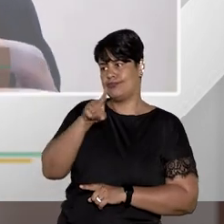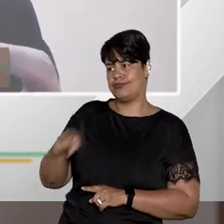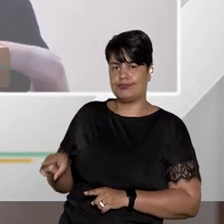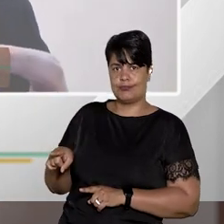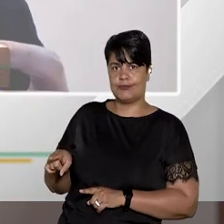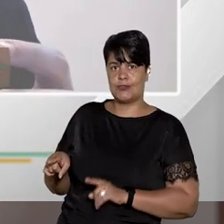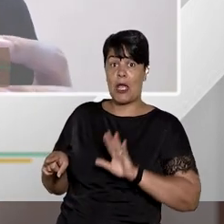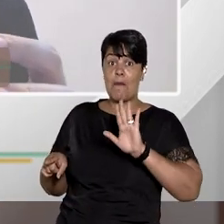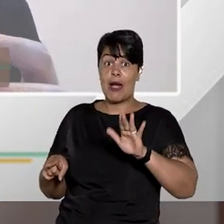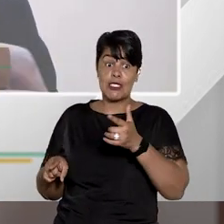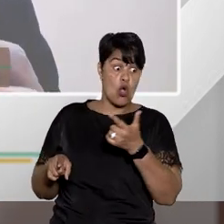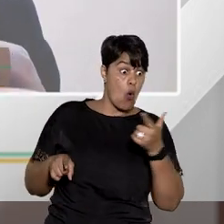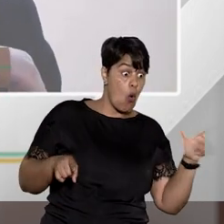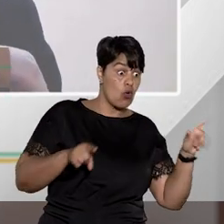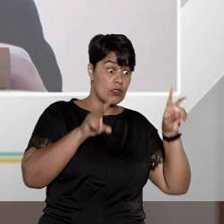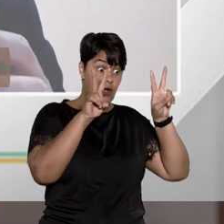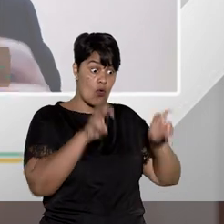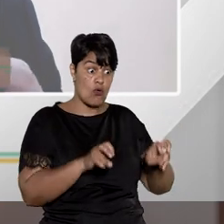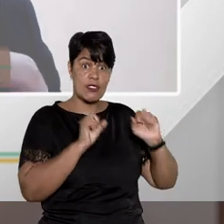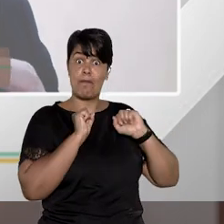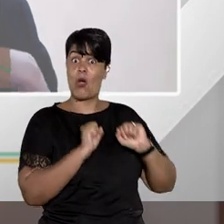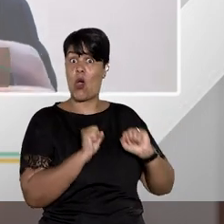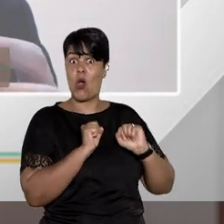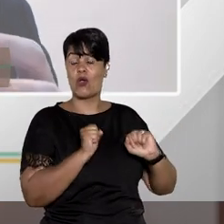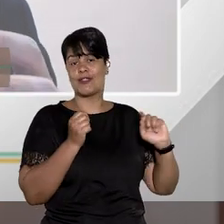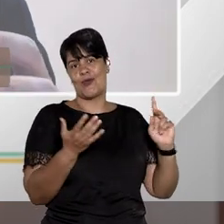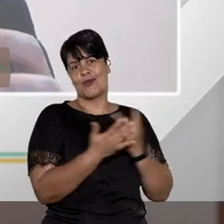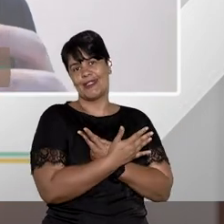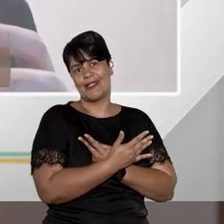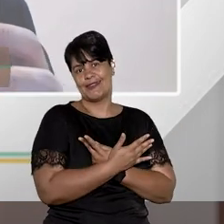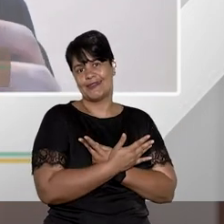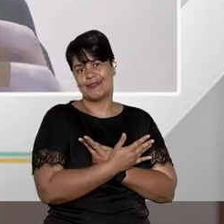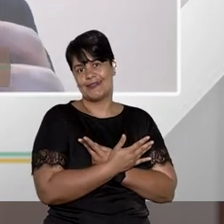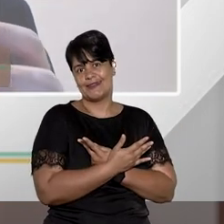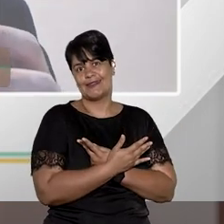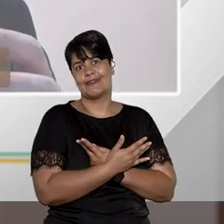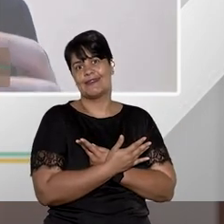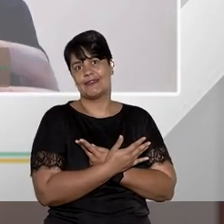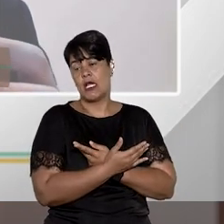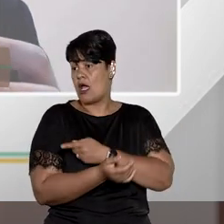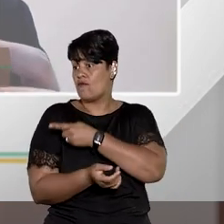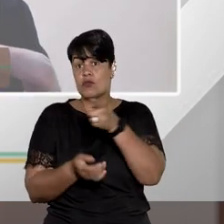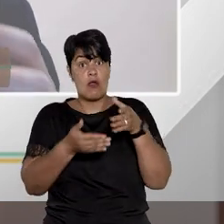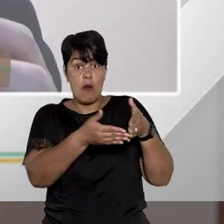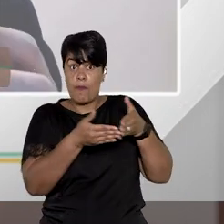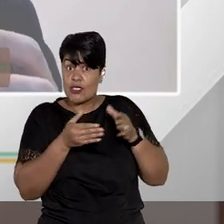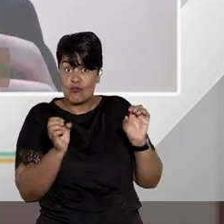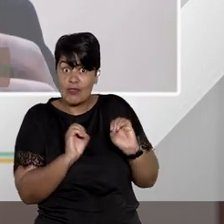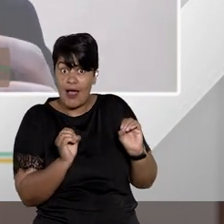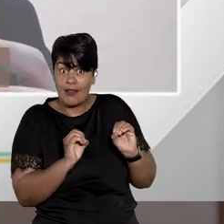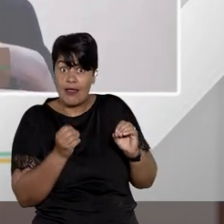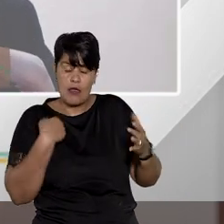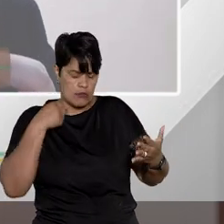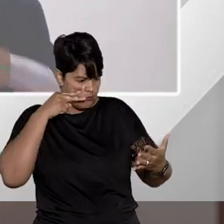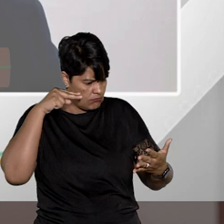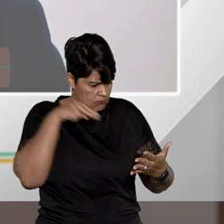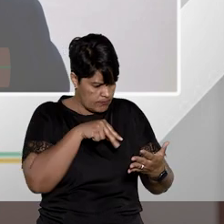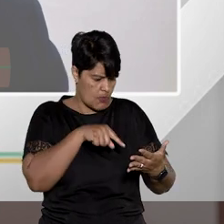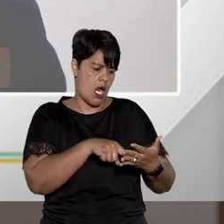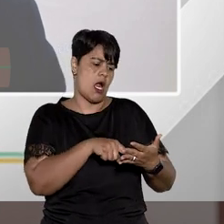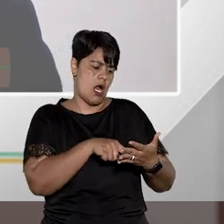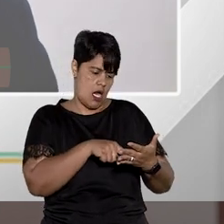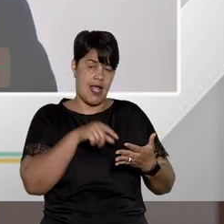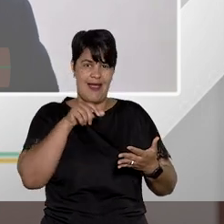e tem uma situação B que você está sofrendo a ilegalidade e ninguém pediu. Está sofrendo a ilegalidade e